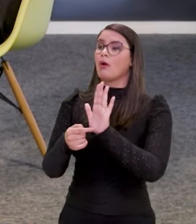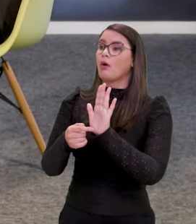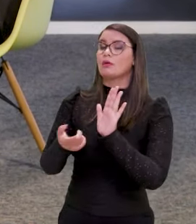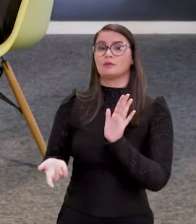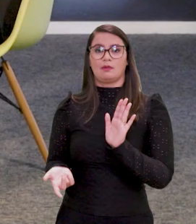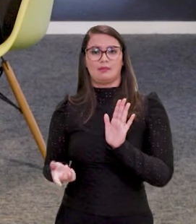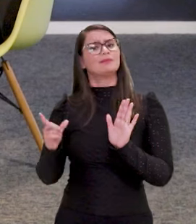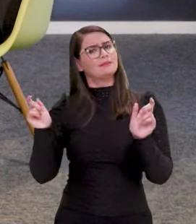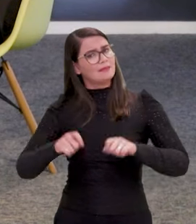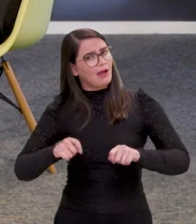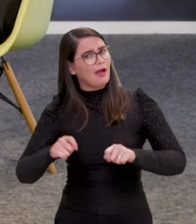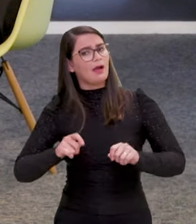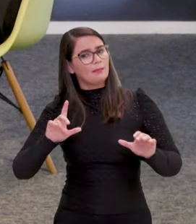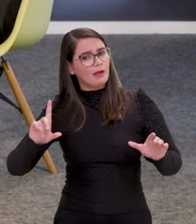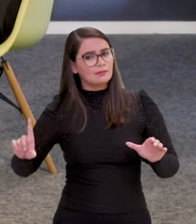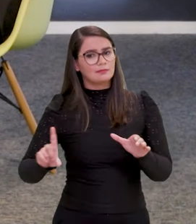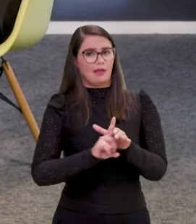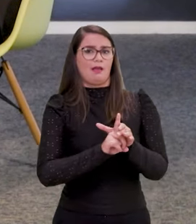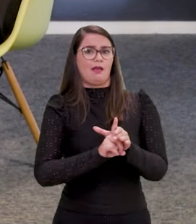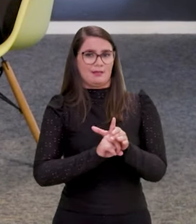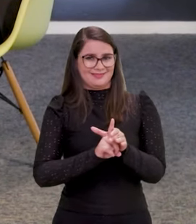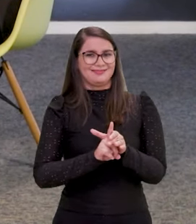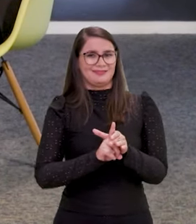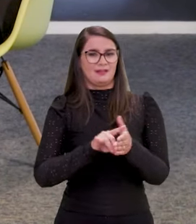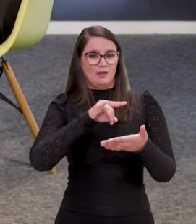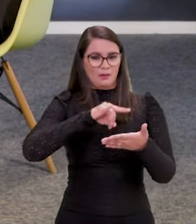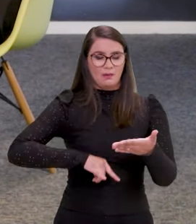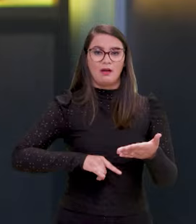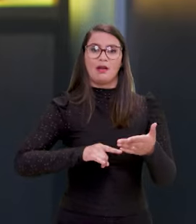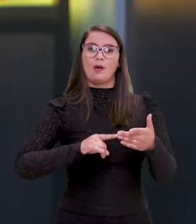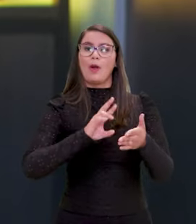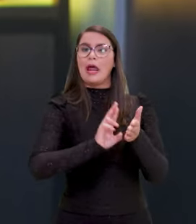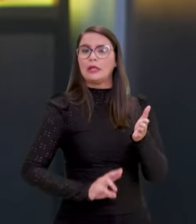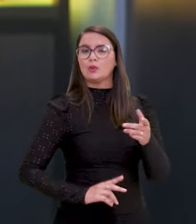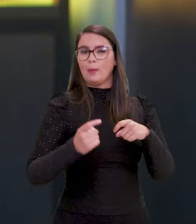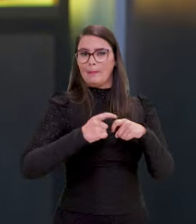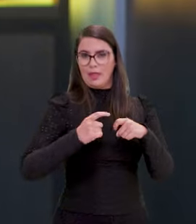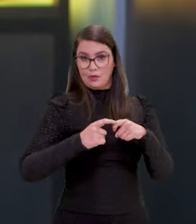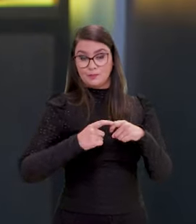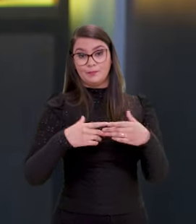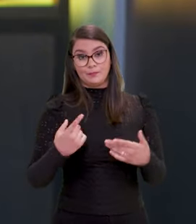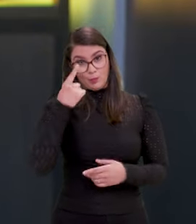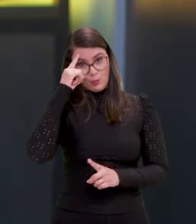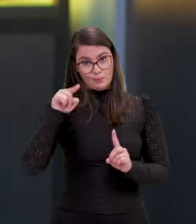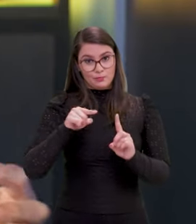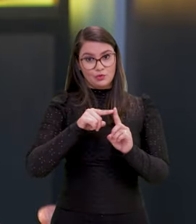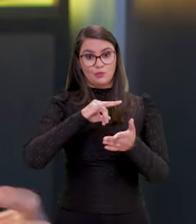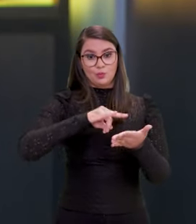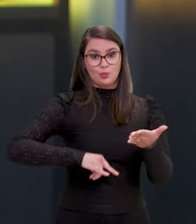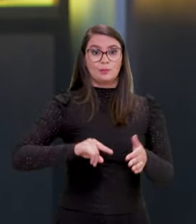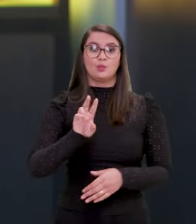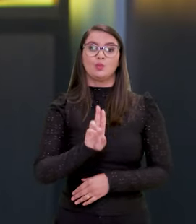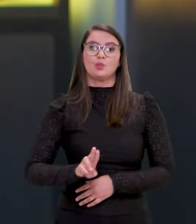A gente tem condições de integrar isso ao prontuário. Então, a ideia é que esse documento passe a ser